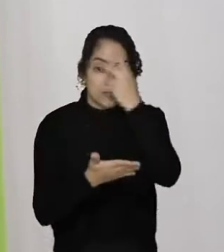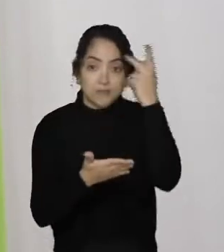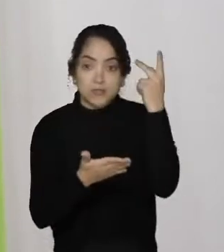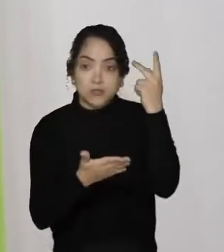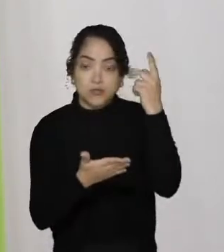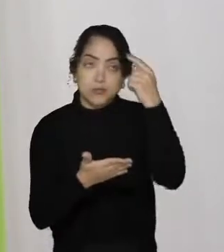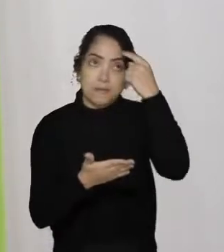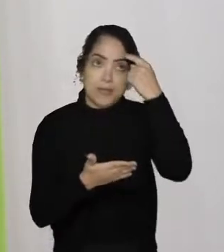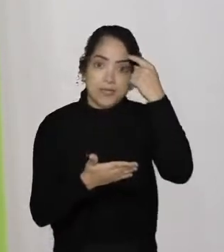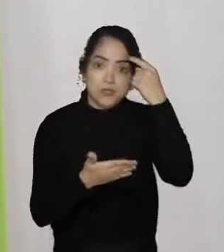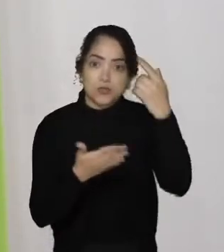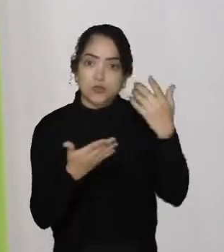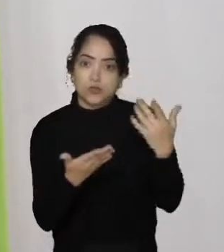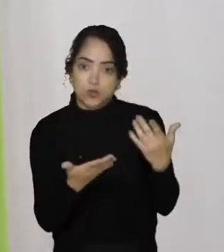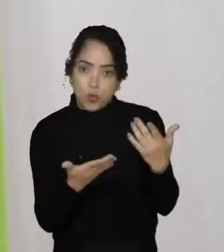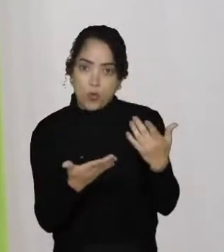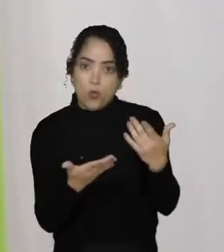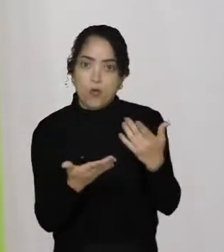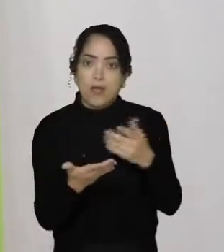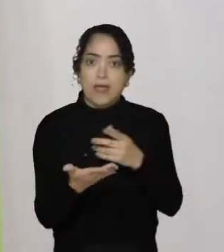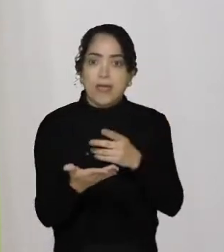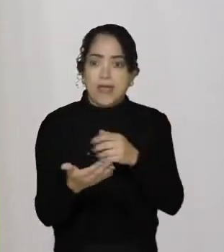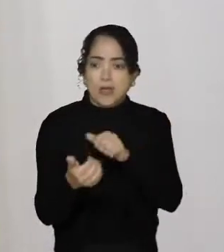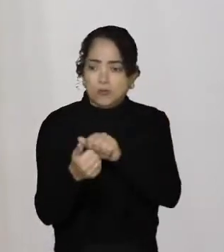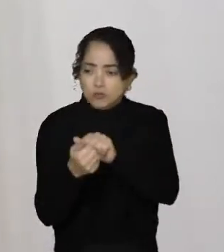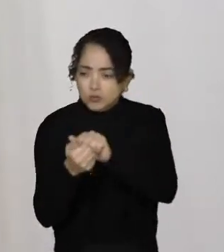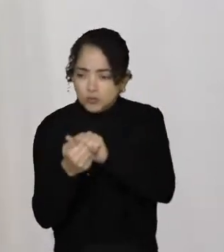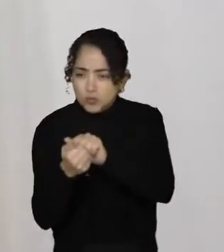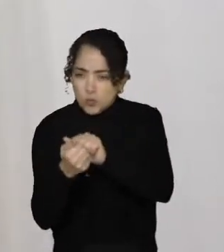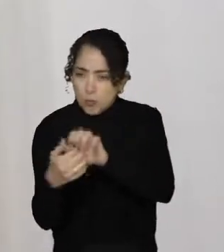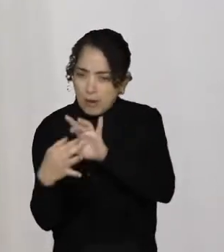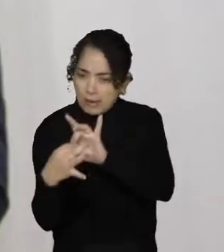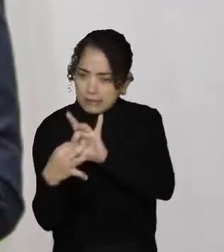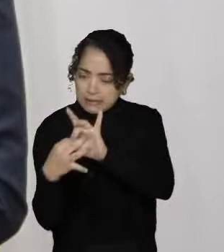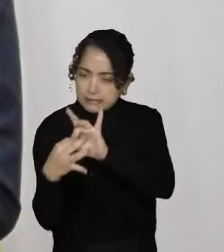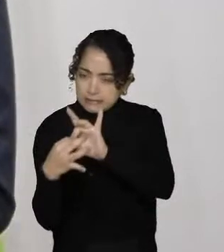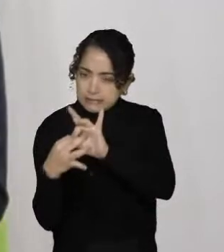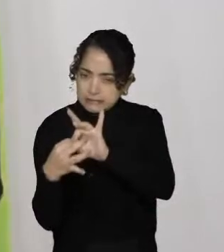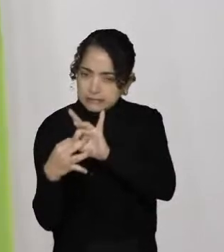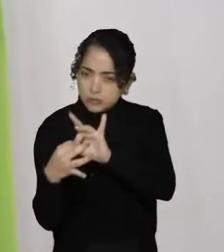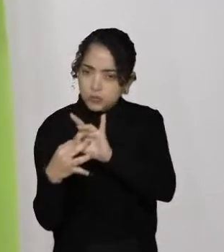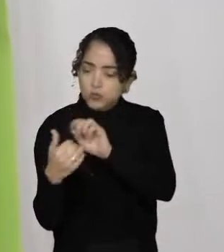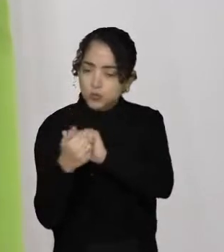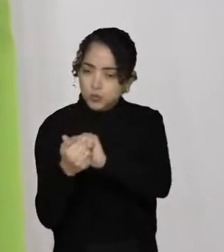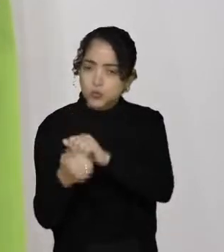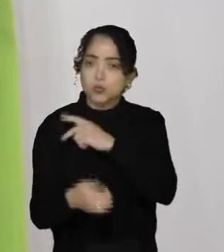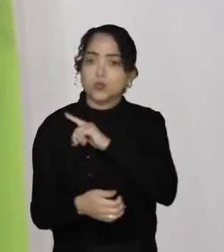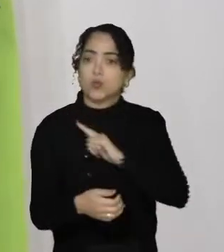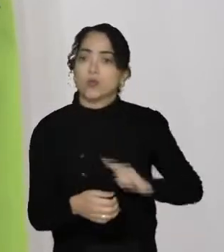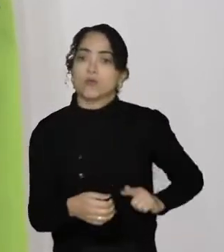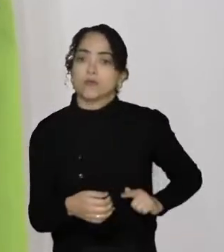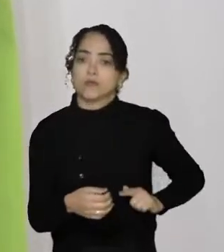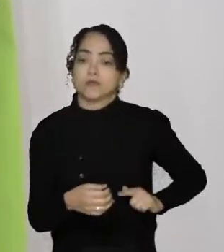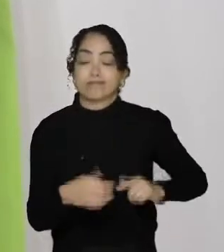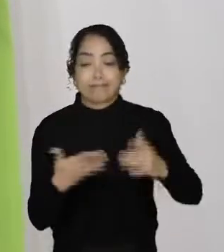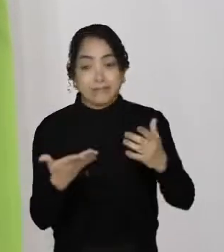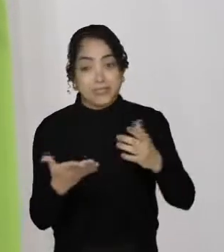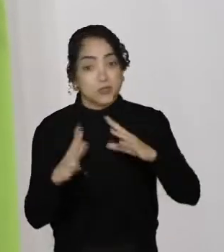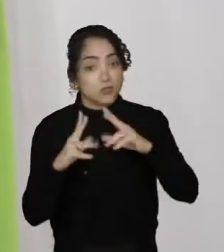achou que o bizu era continuar colado, agarrado no saco do governador Moisés. E se lascaram.